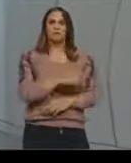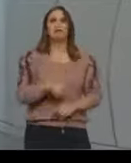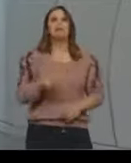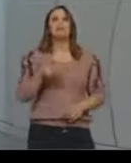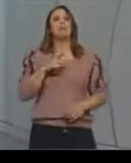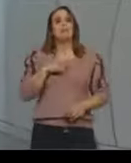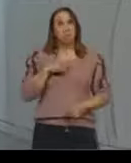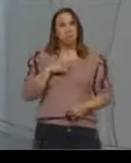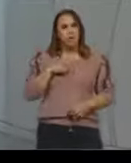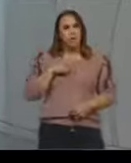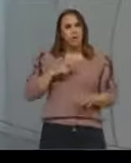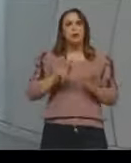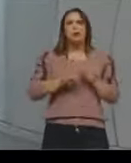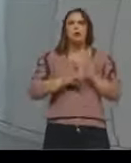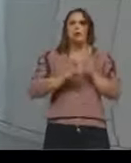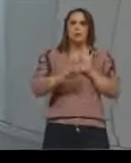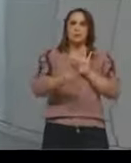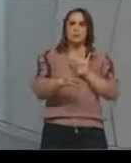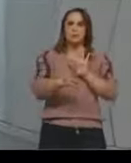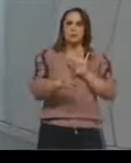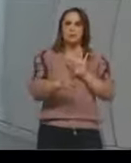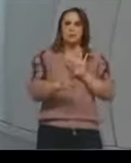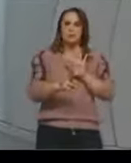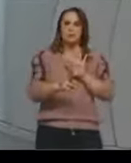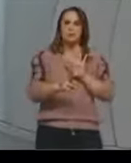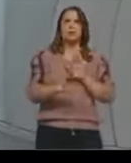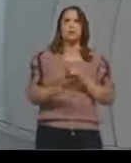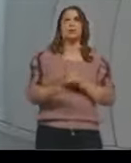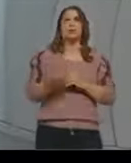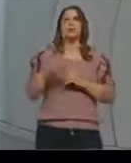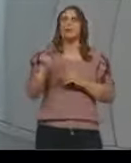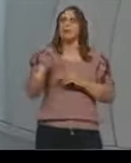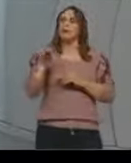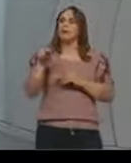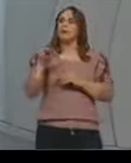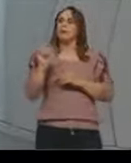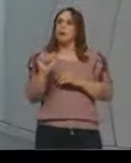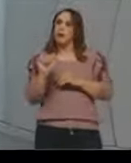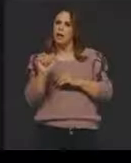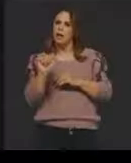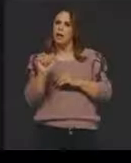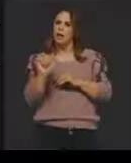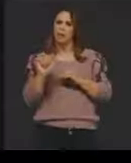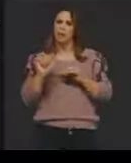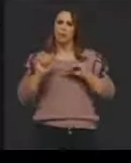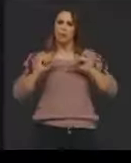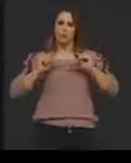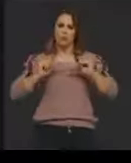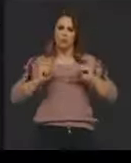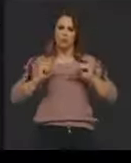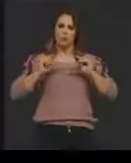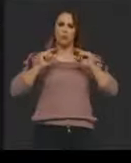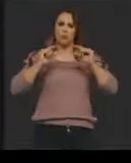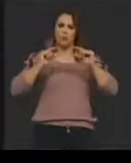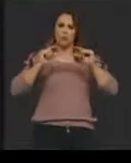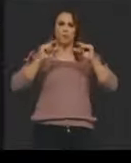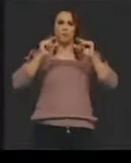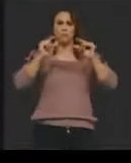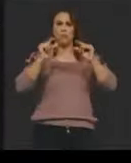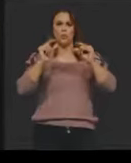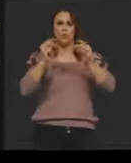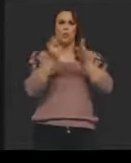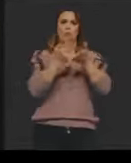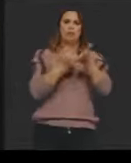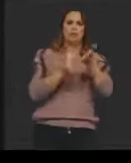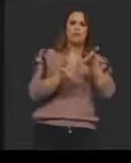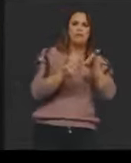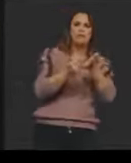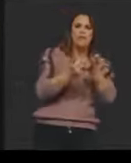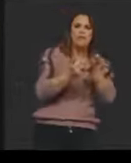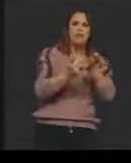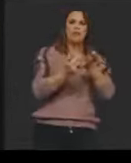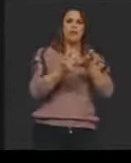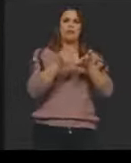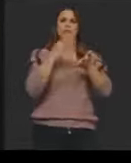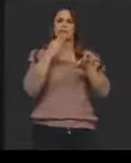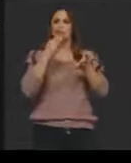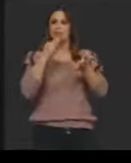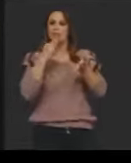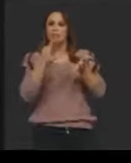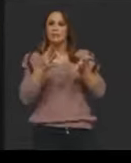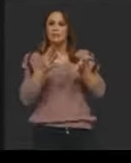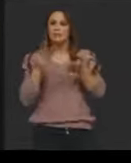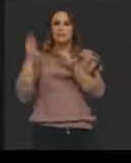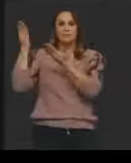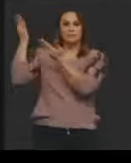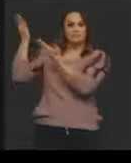moléculas de DNA ser normalmente em bloquinhos, em desenhos preenchidos, coloridos,